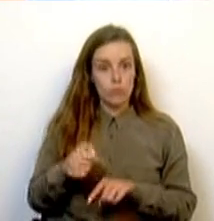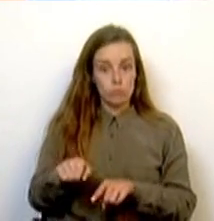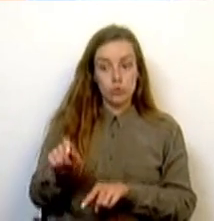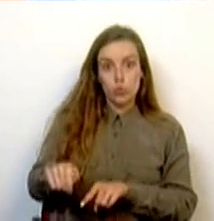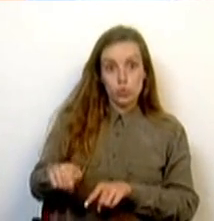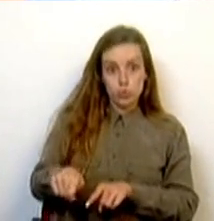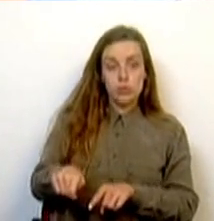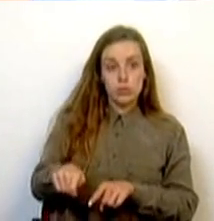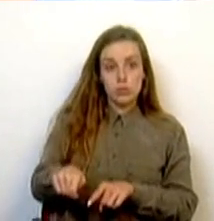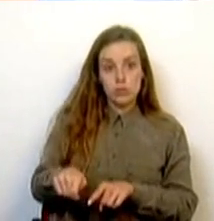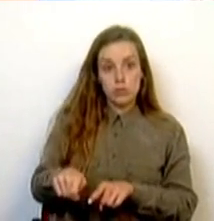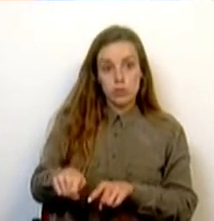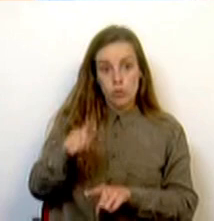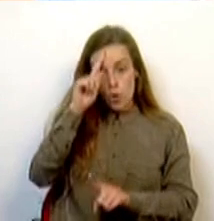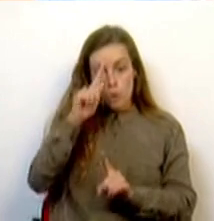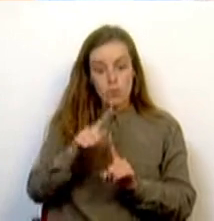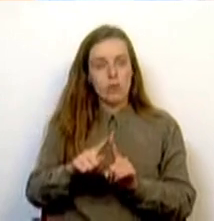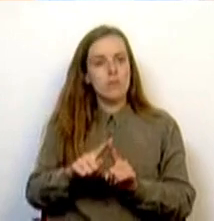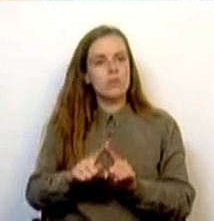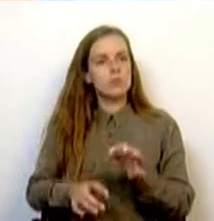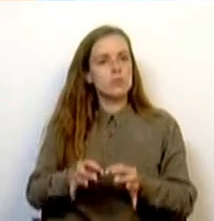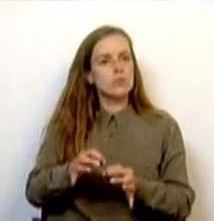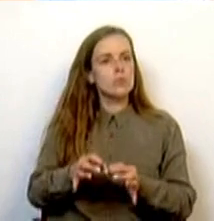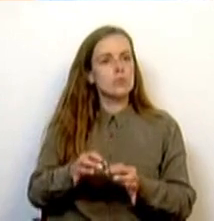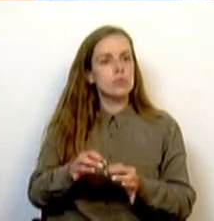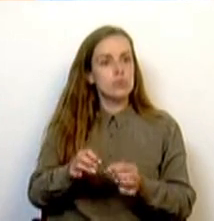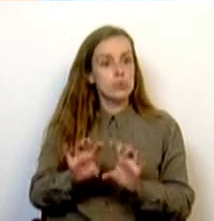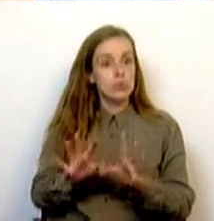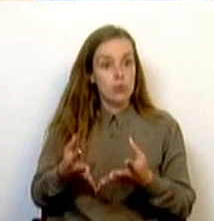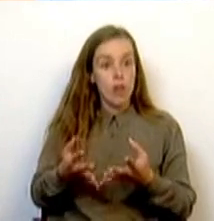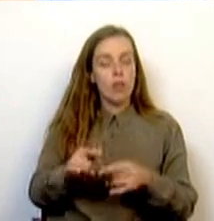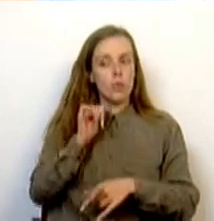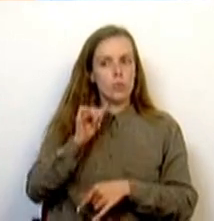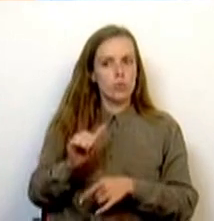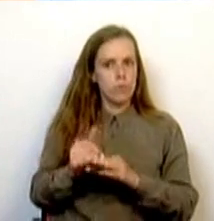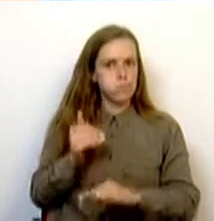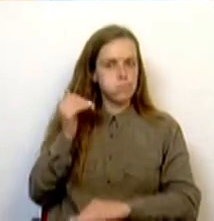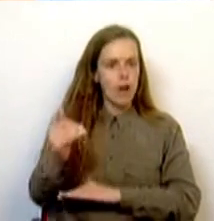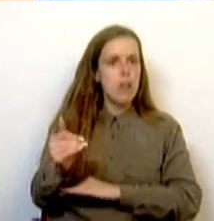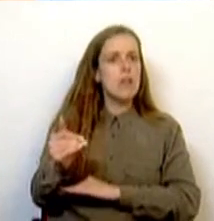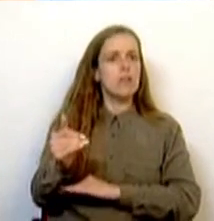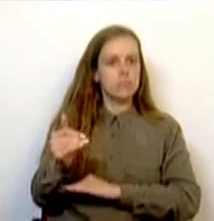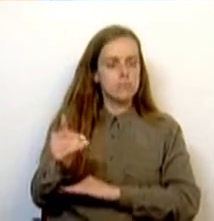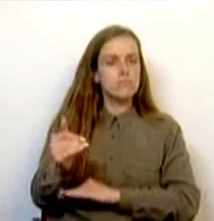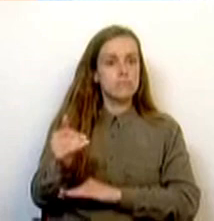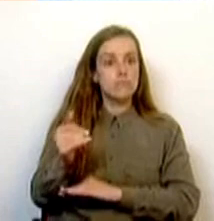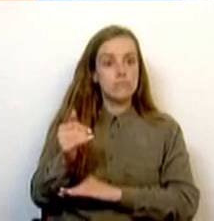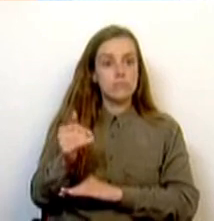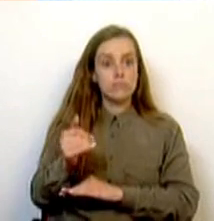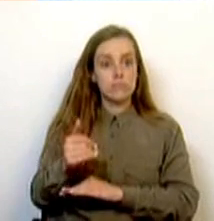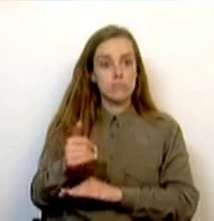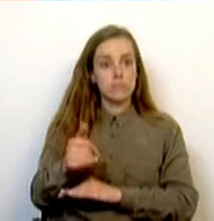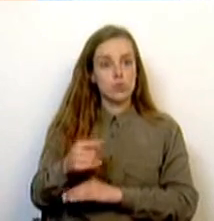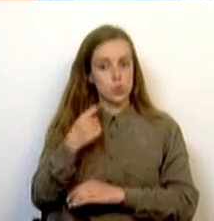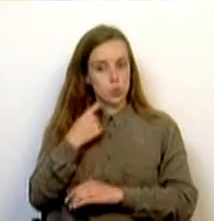as jurisdições em geral, é o número mais alto de autorizações que estão já as pessoas nos